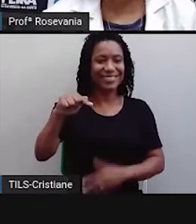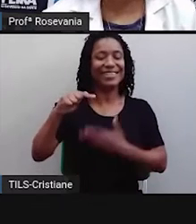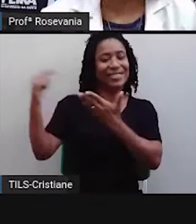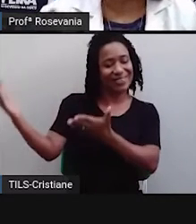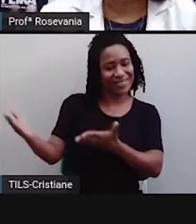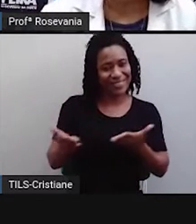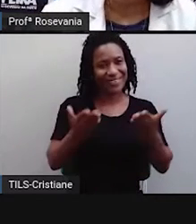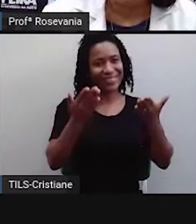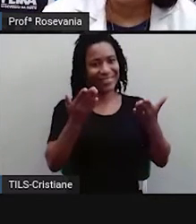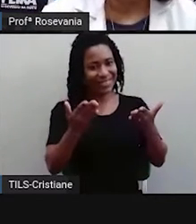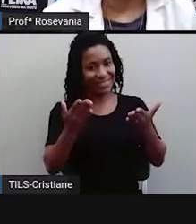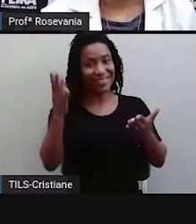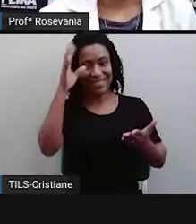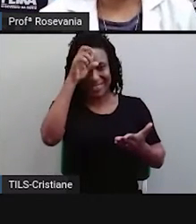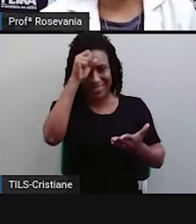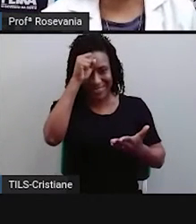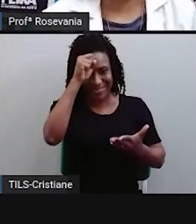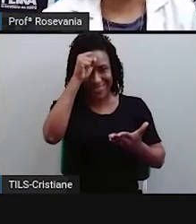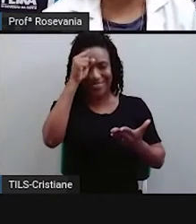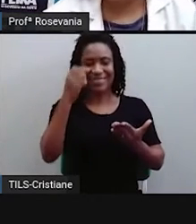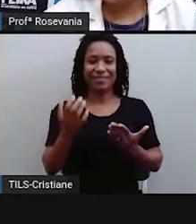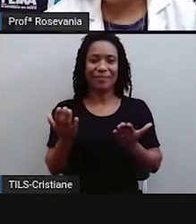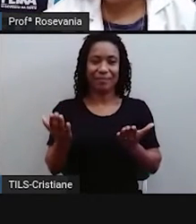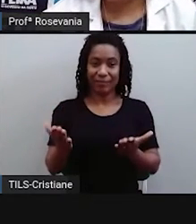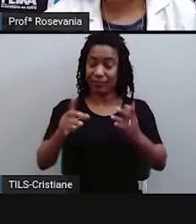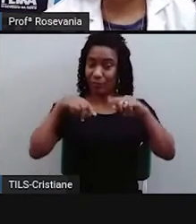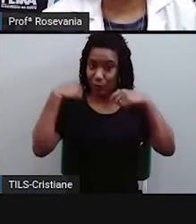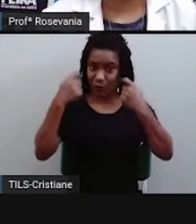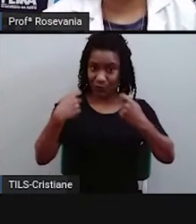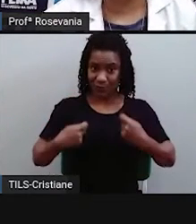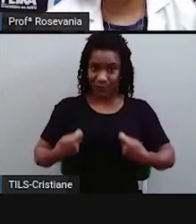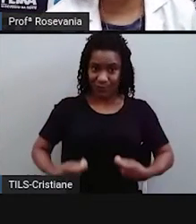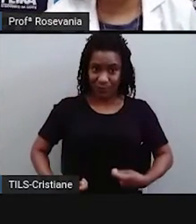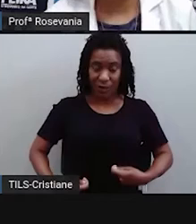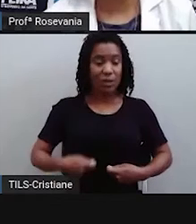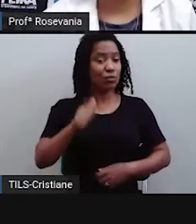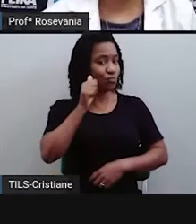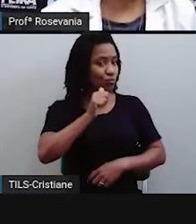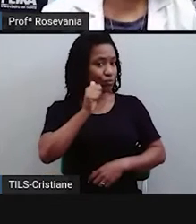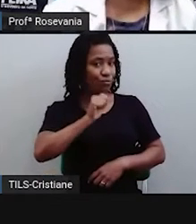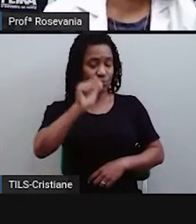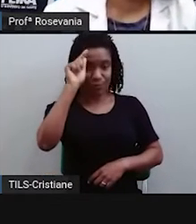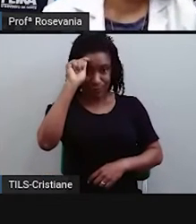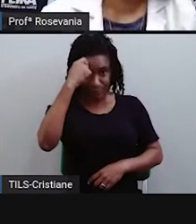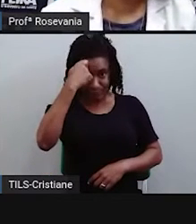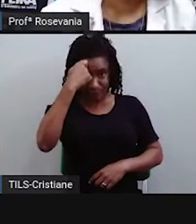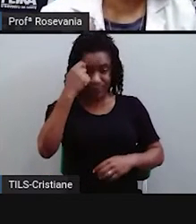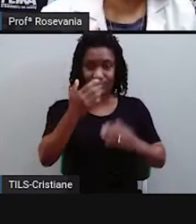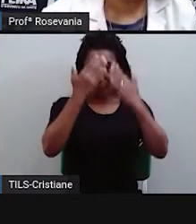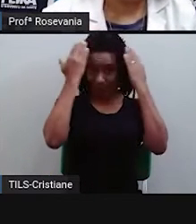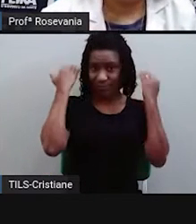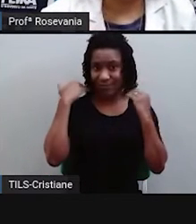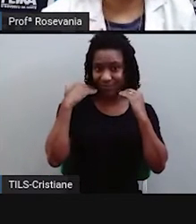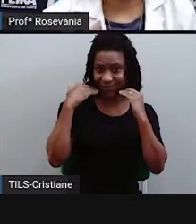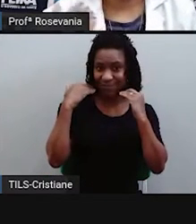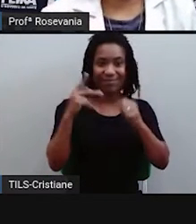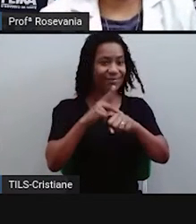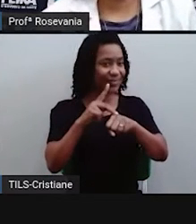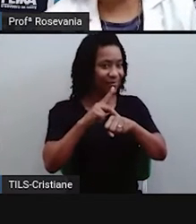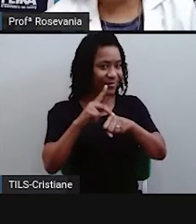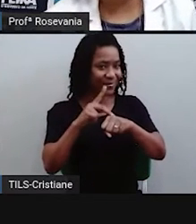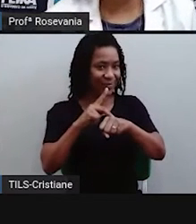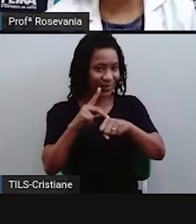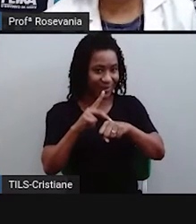dessa aula. Mas antes, eu vou me autodescrever. Eu sou uma mulher negra, de cabelos negros na altura do ombro,